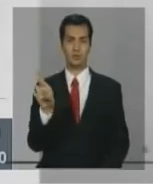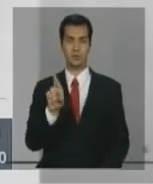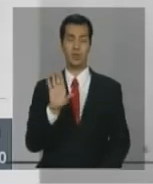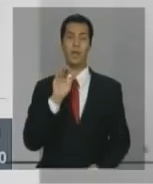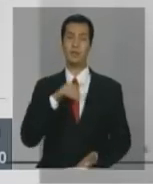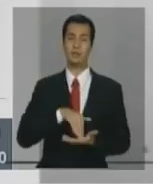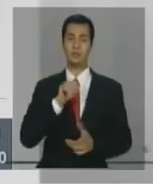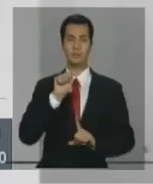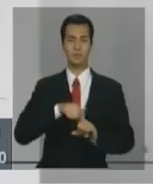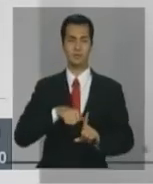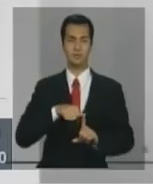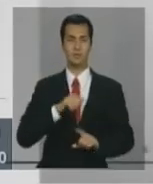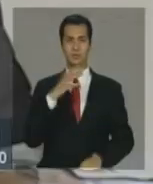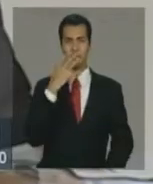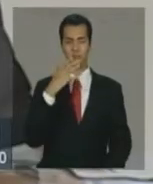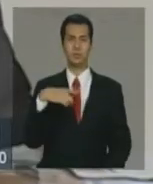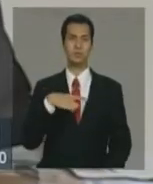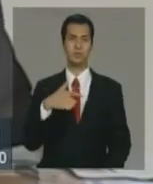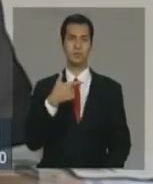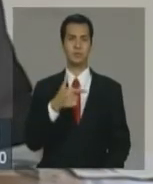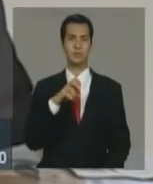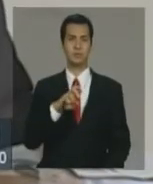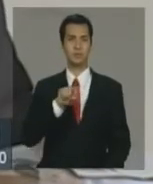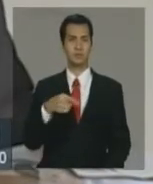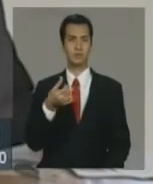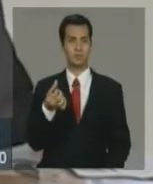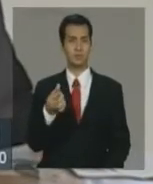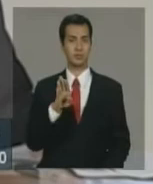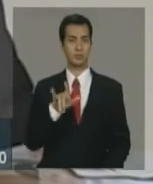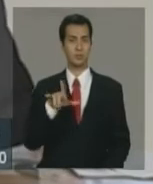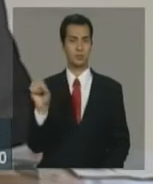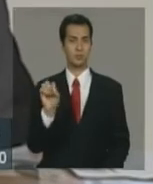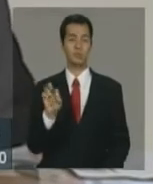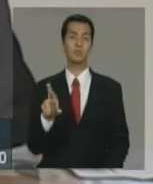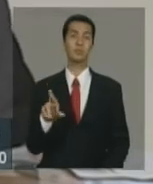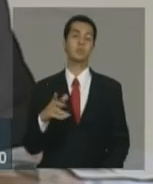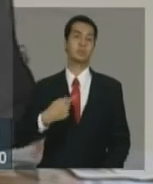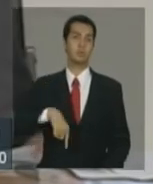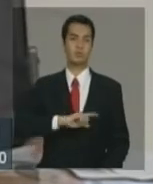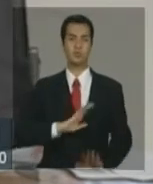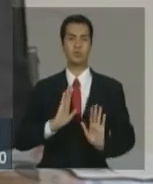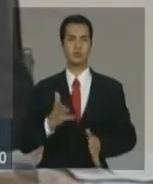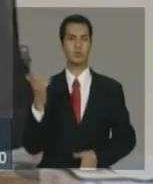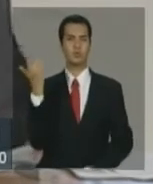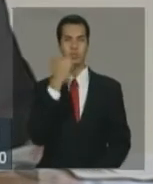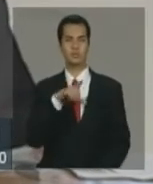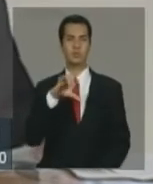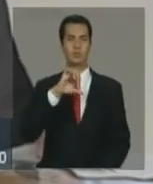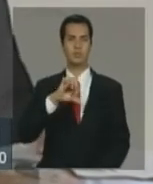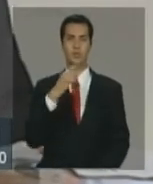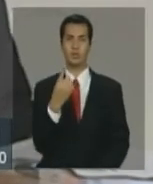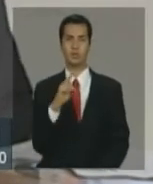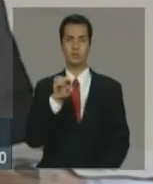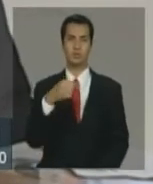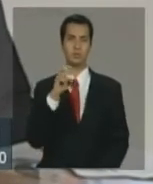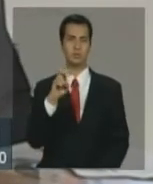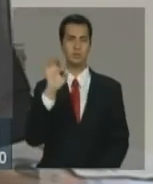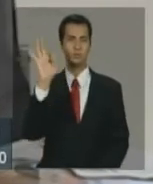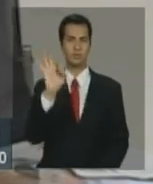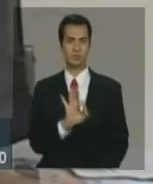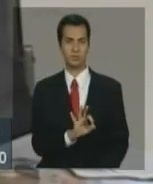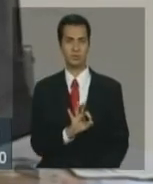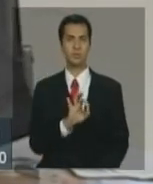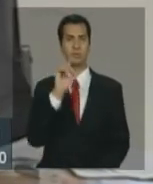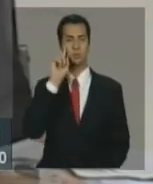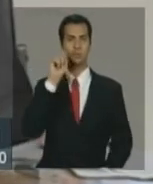fevereiro, R$ 25,6. Ou seja, nós já cumprimos 91,5% da meta do